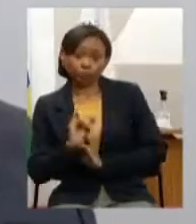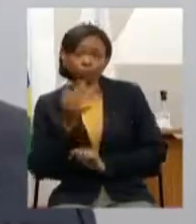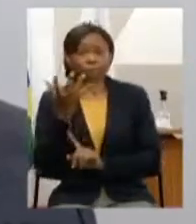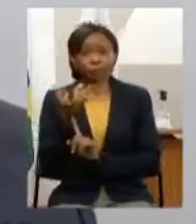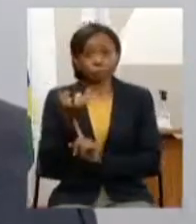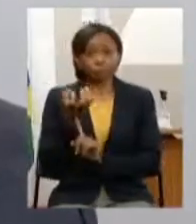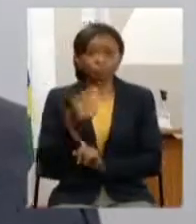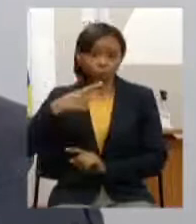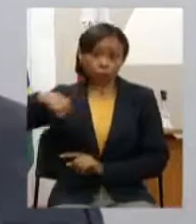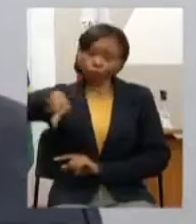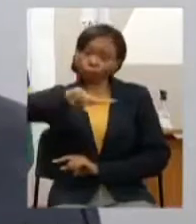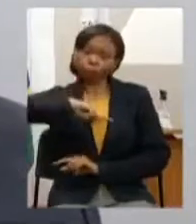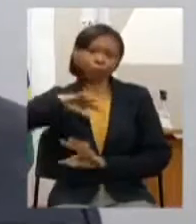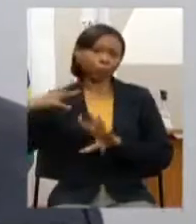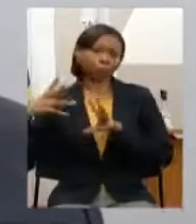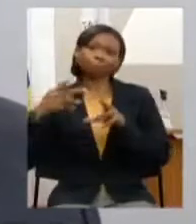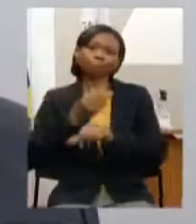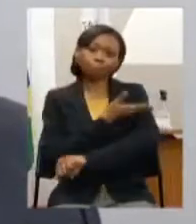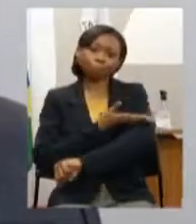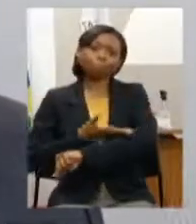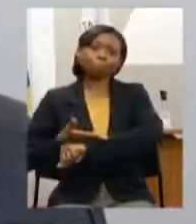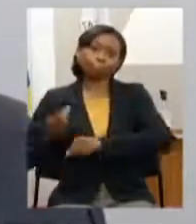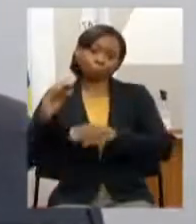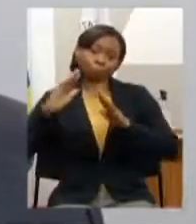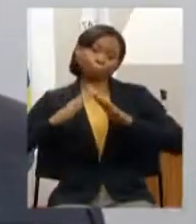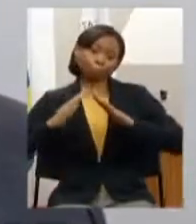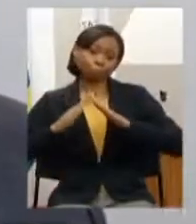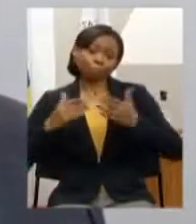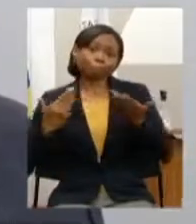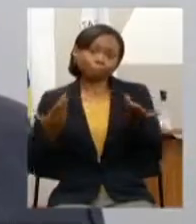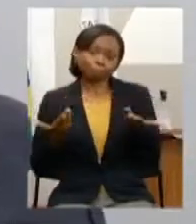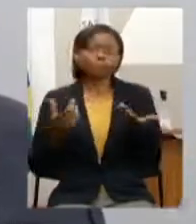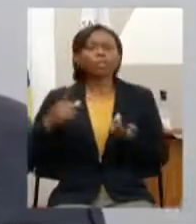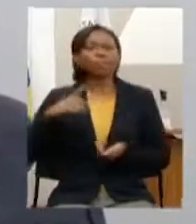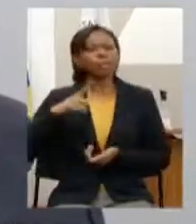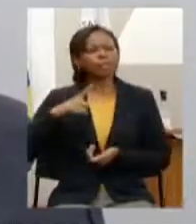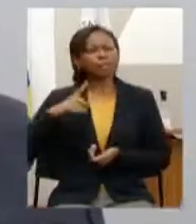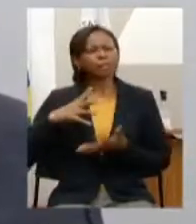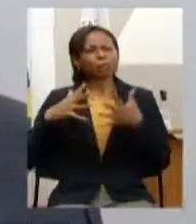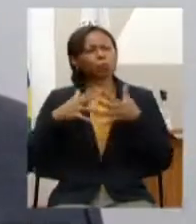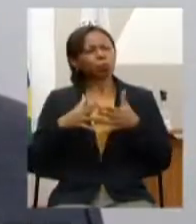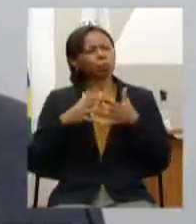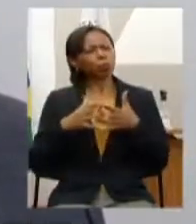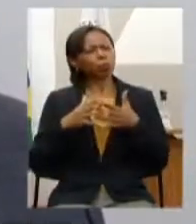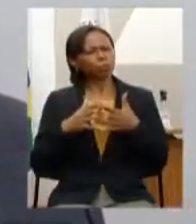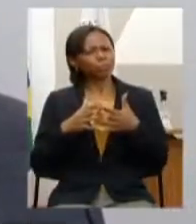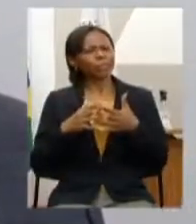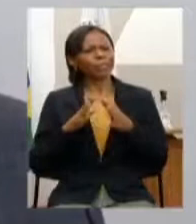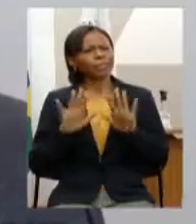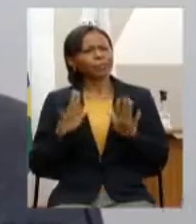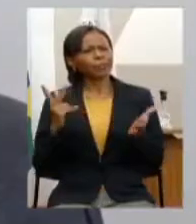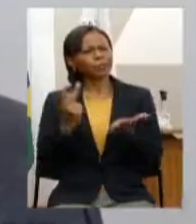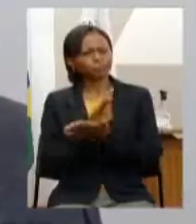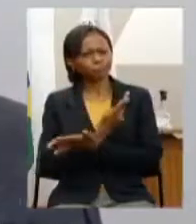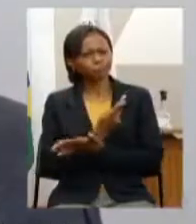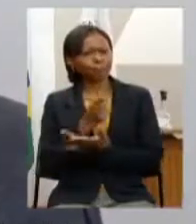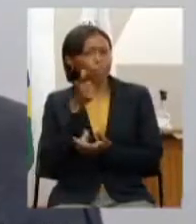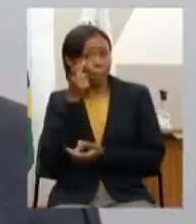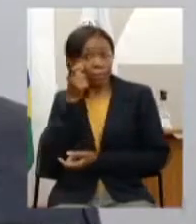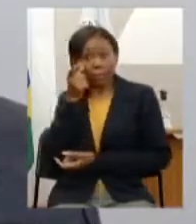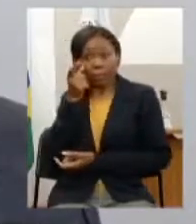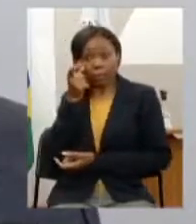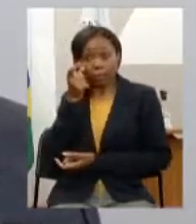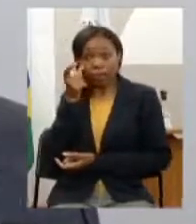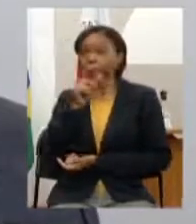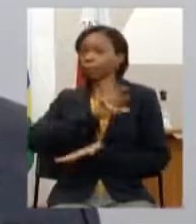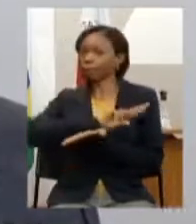utilizamos na rua está certo existem vários conflitos de interesse que foram identificados ao longo